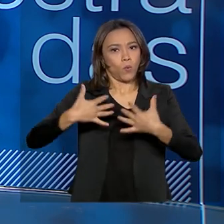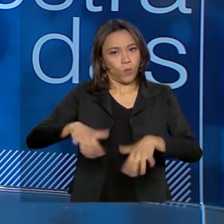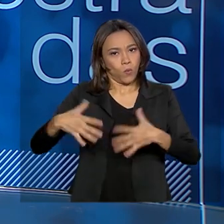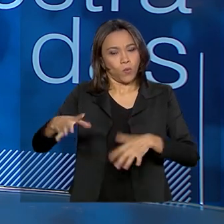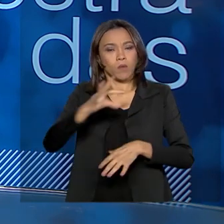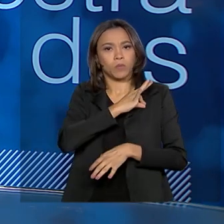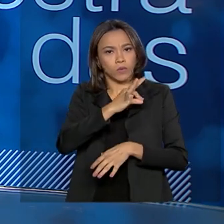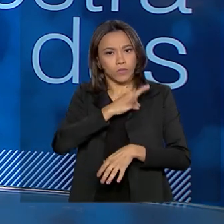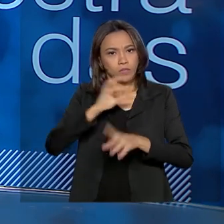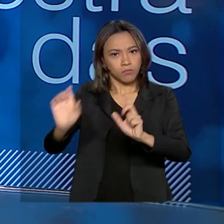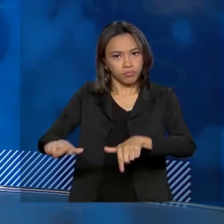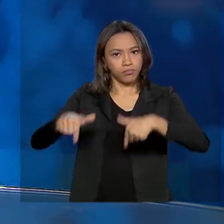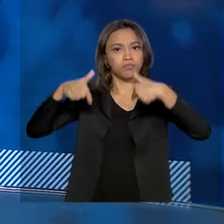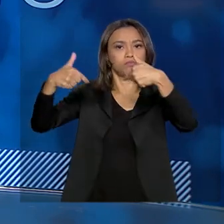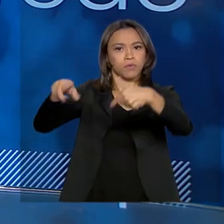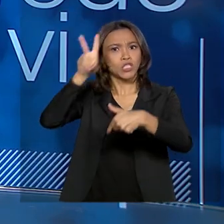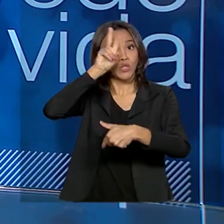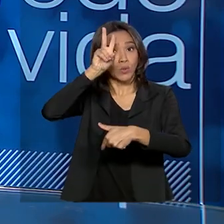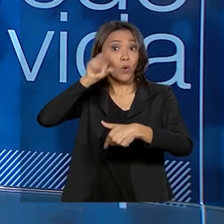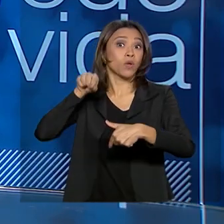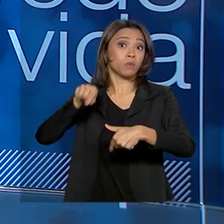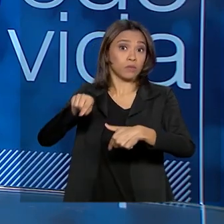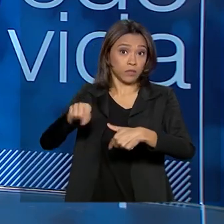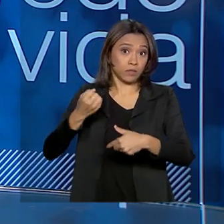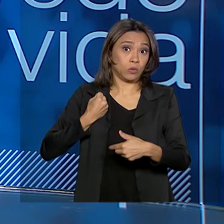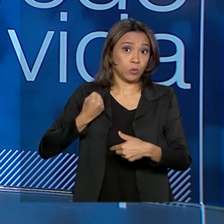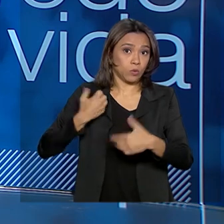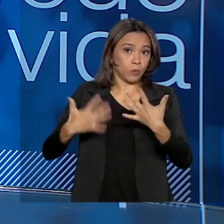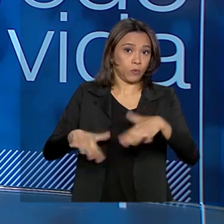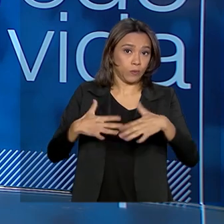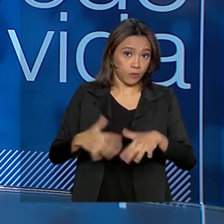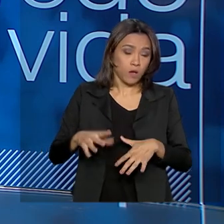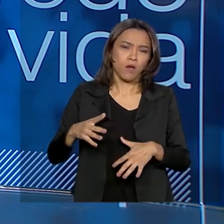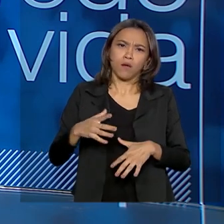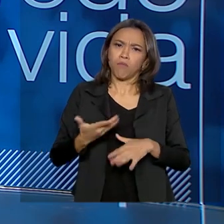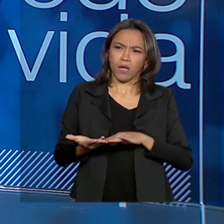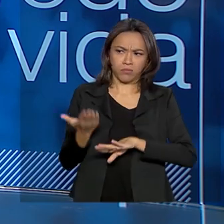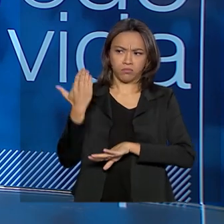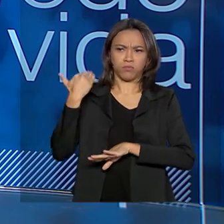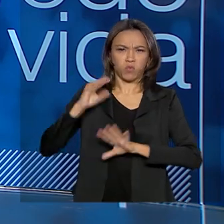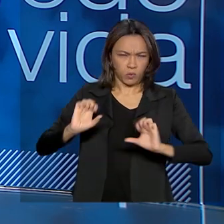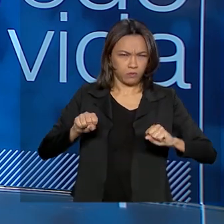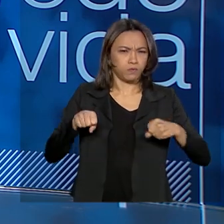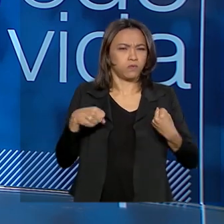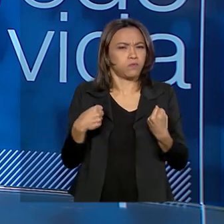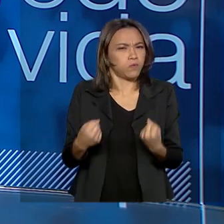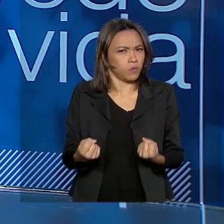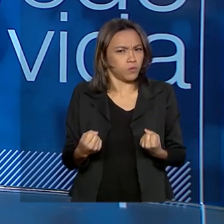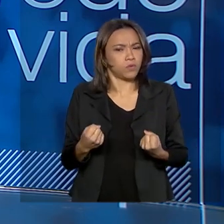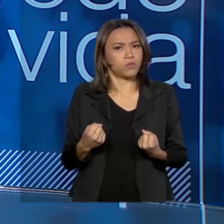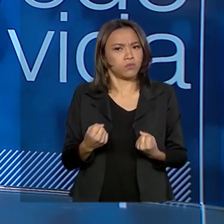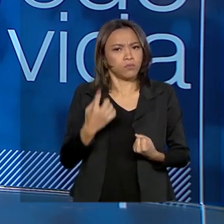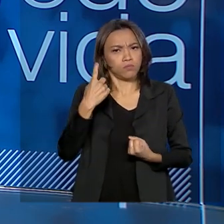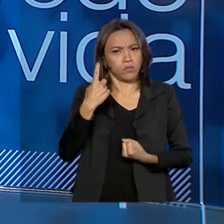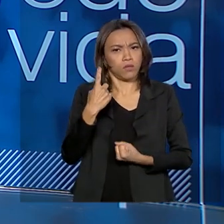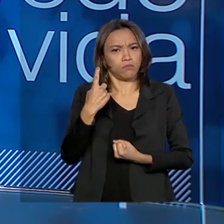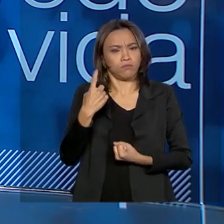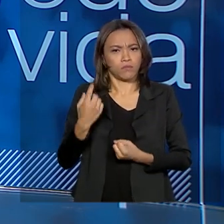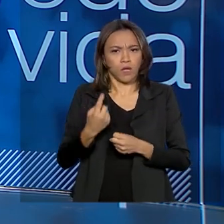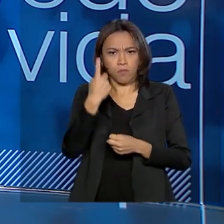histórico, e eu insisto em dizer que foi um esforço muito grande do governo nesse primeiro ano, um governo que tem